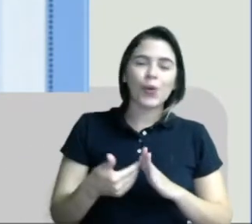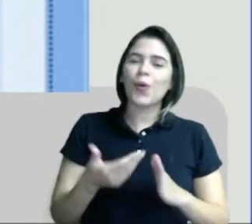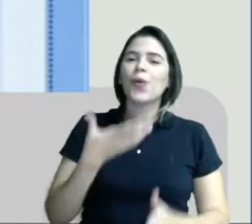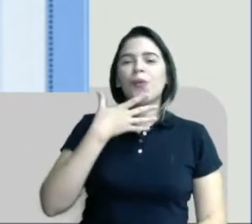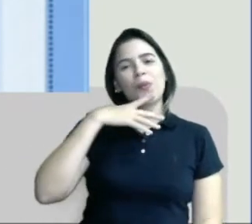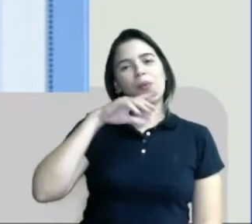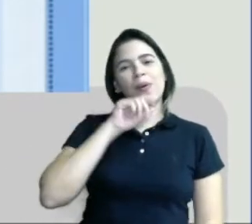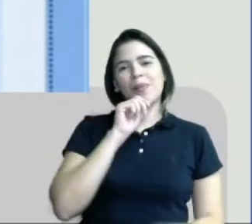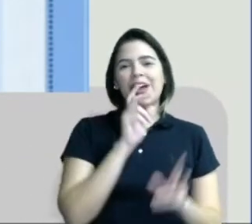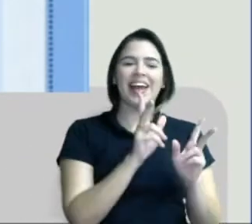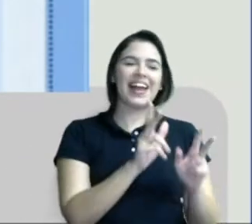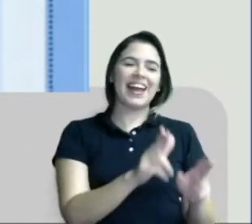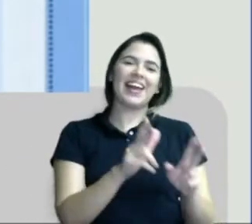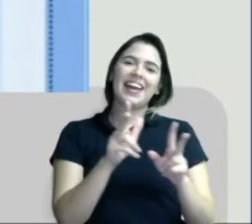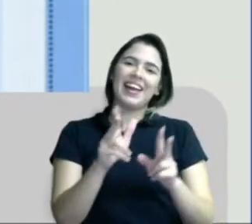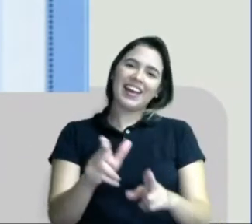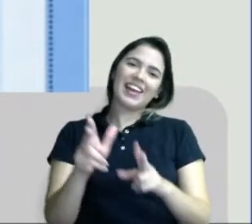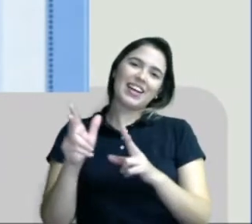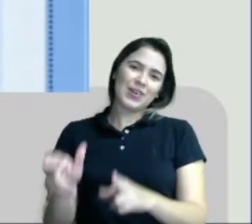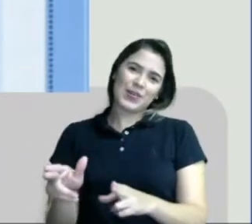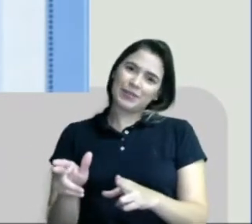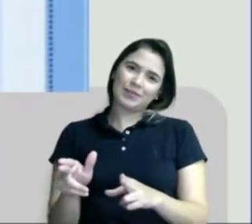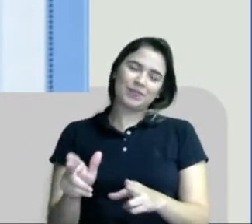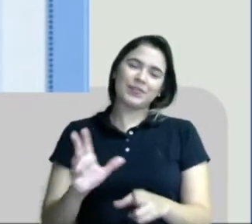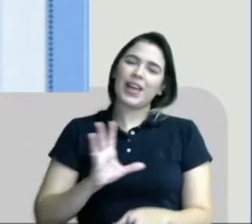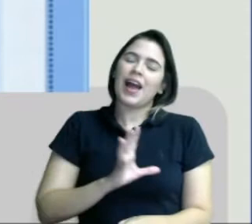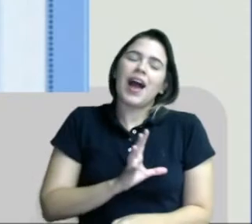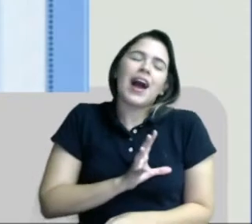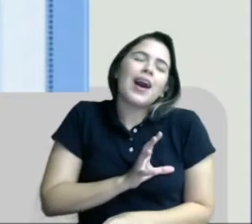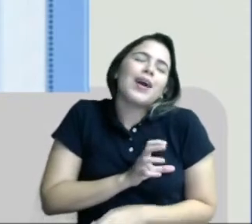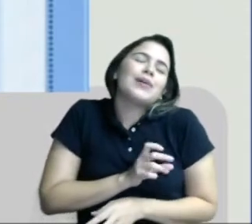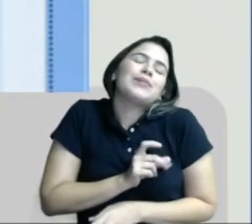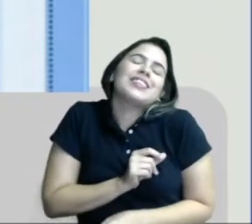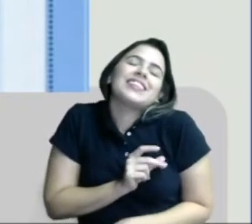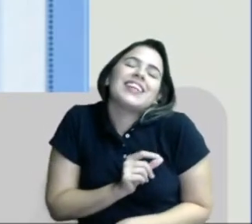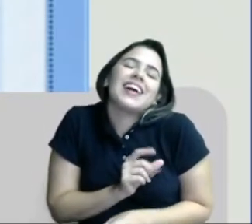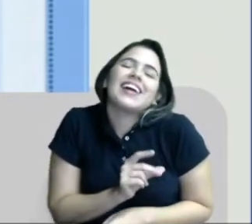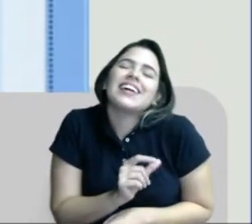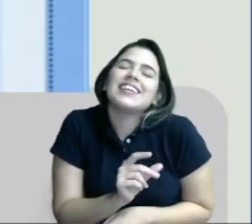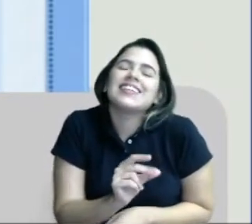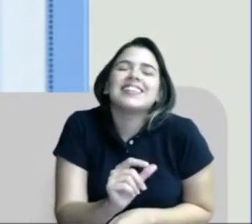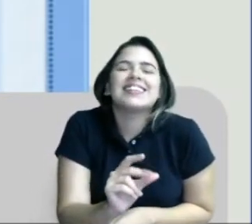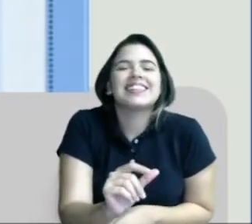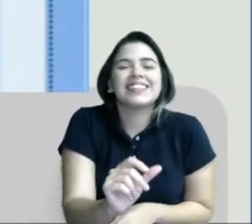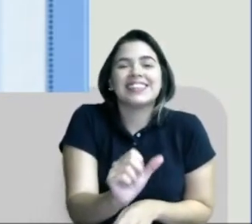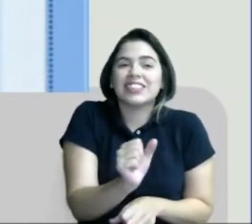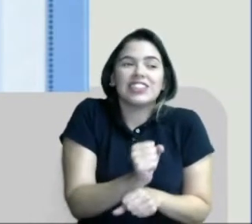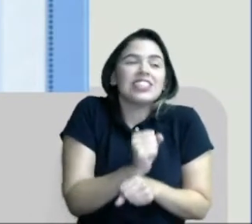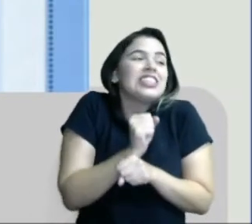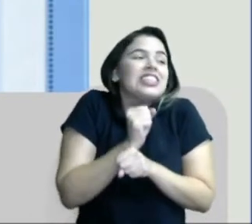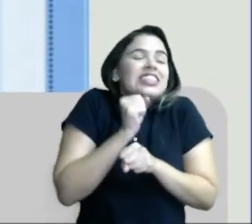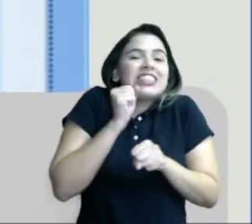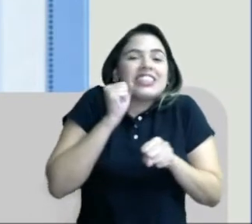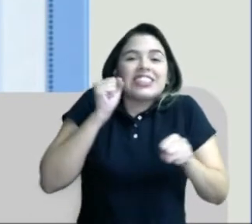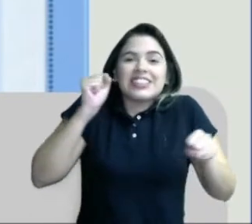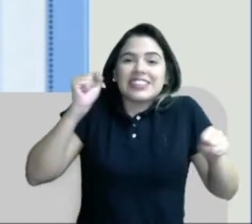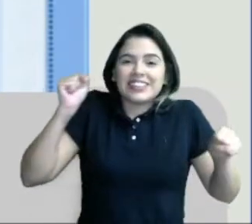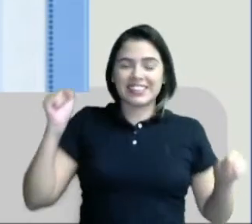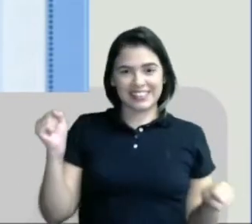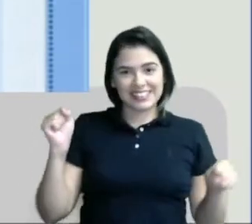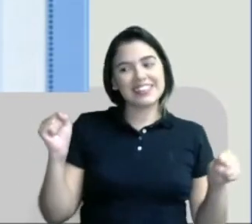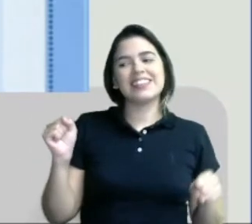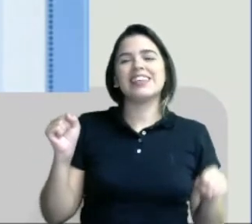igual. No seu amor imenso, gigantesco e